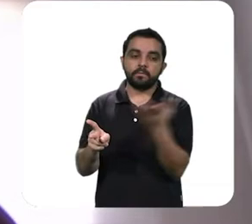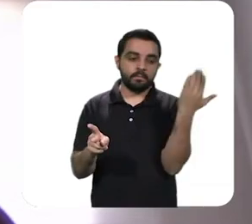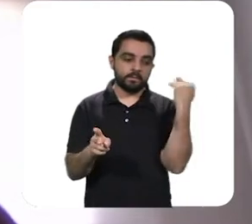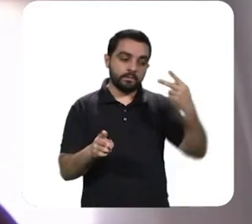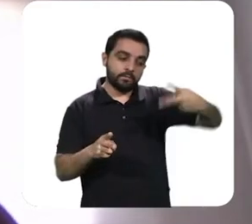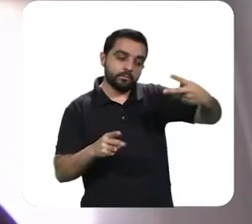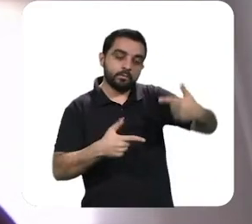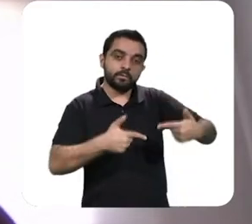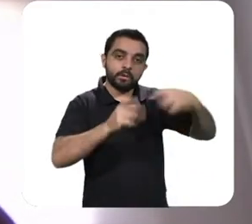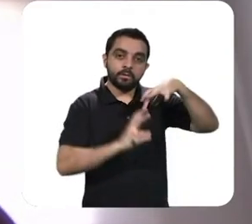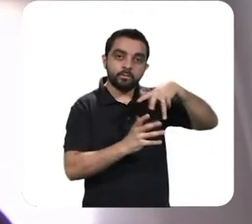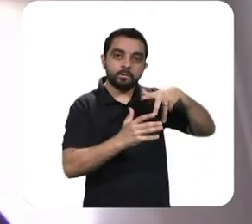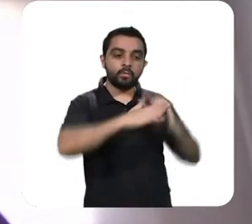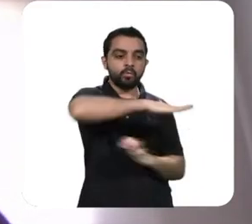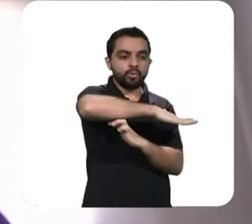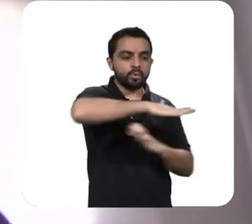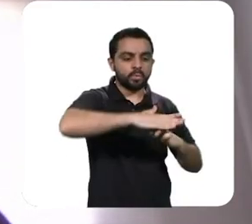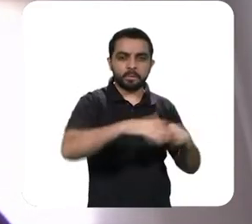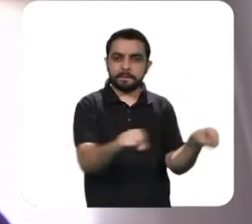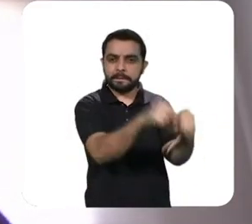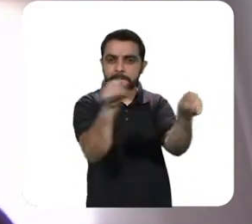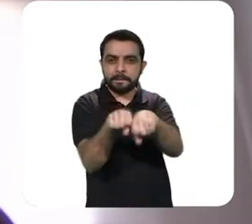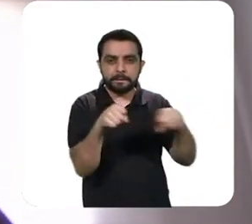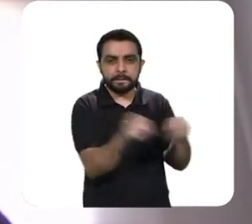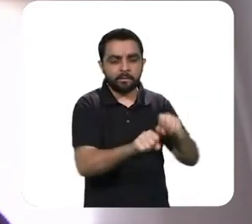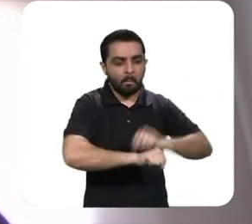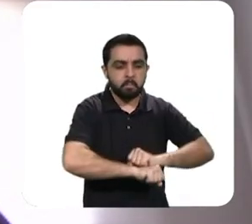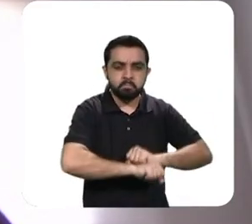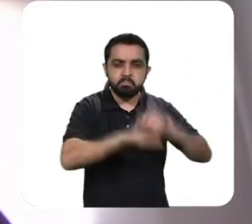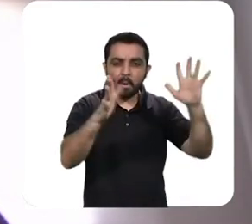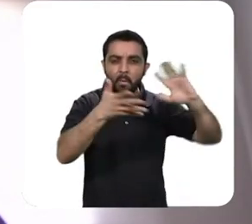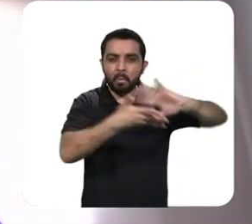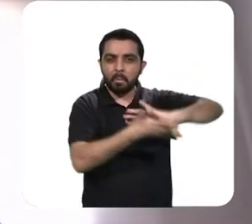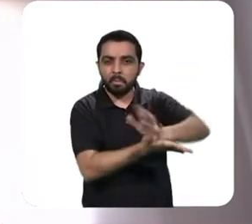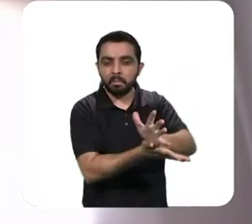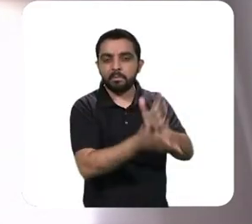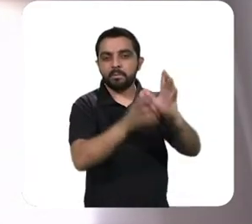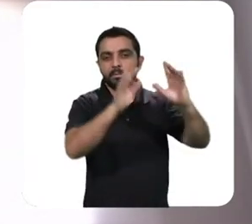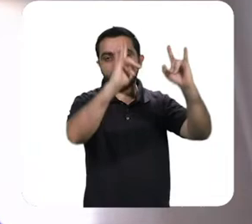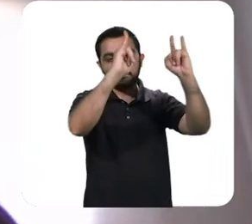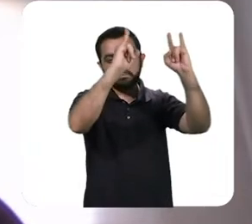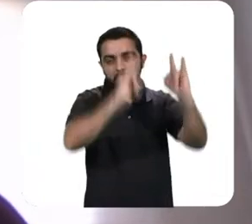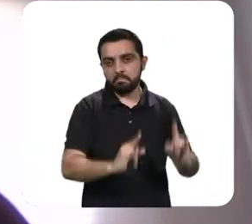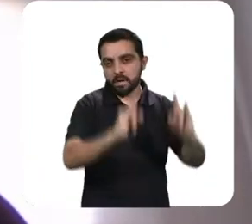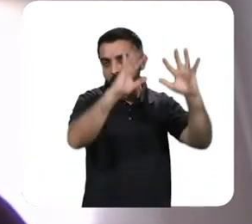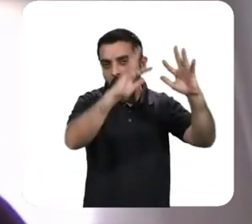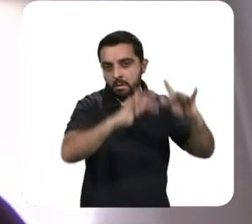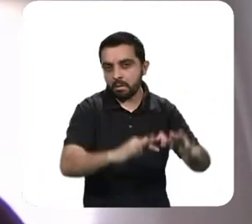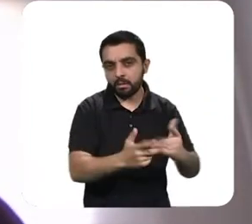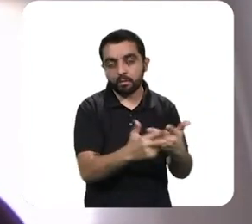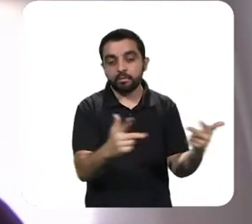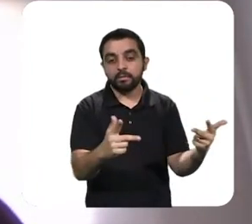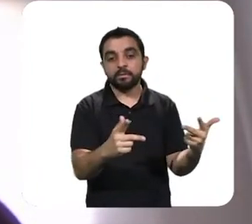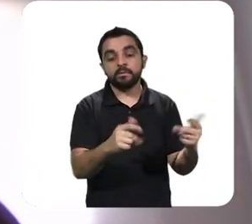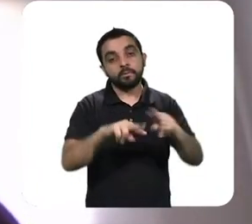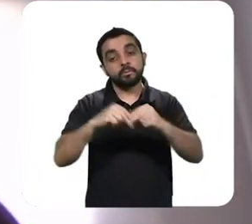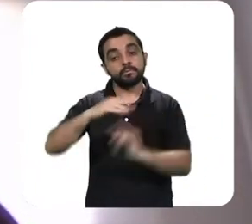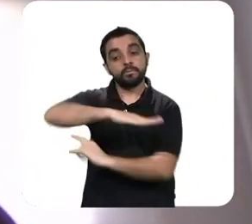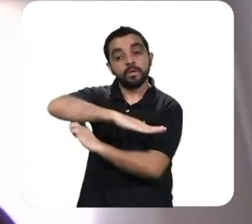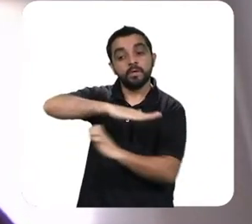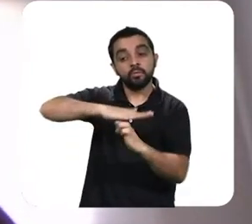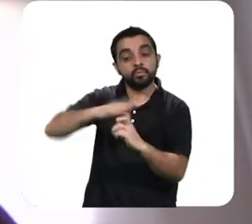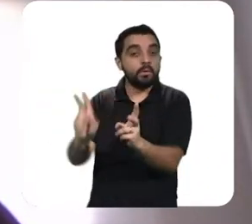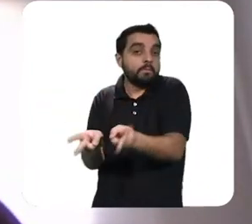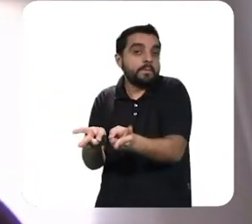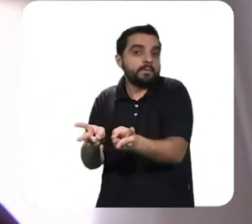infraestrutura capital tecnológico qualquer estabilização digamos assim desse ambiente faz com que